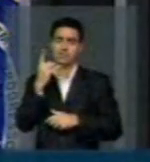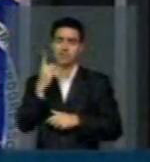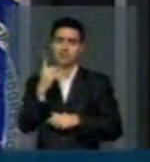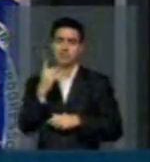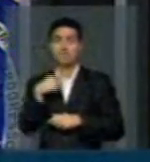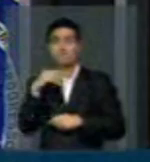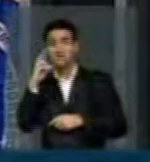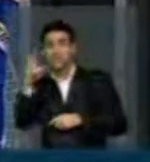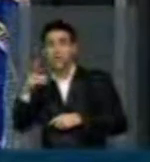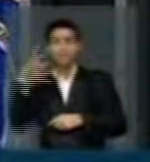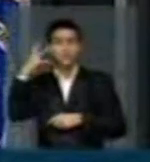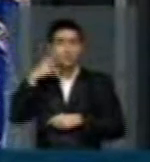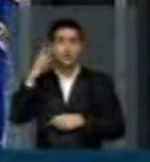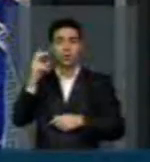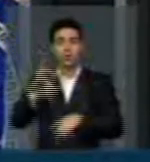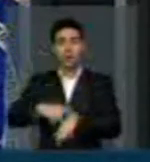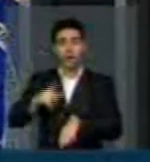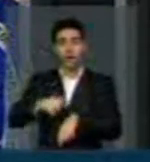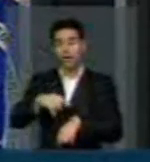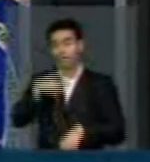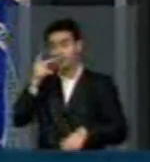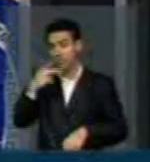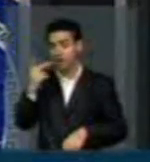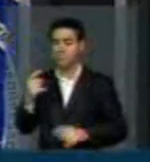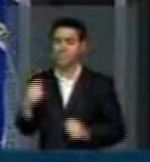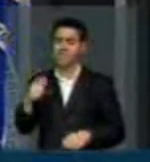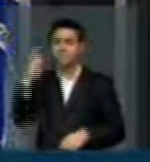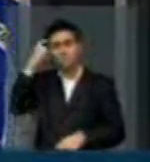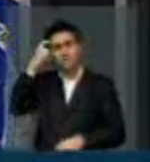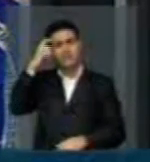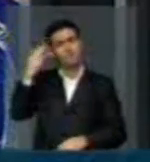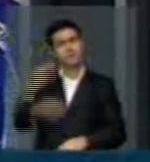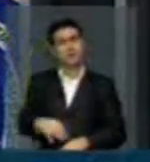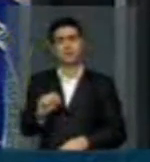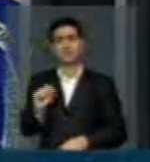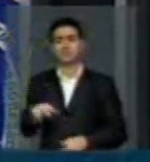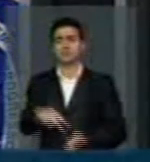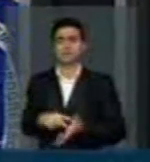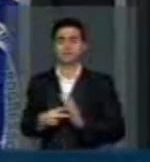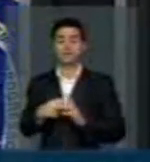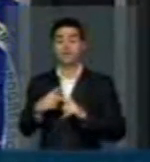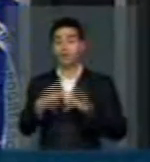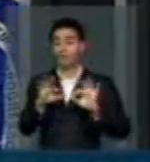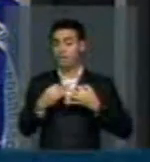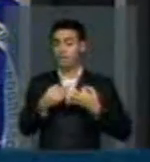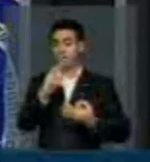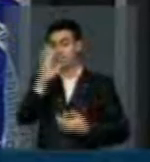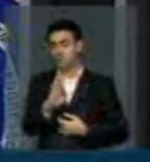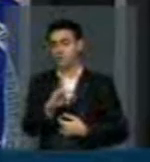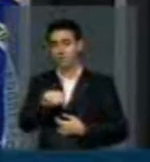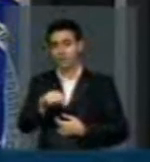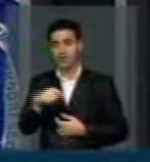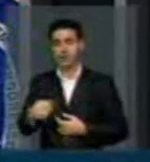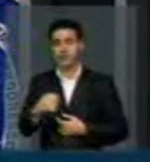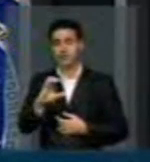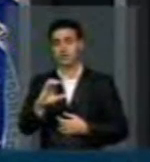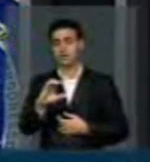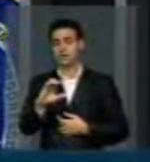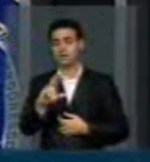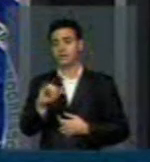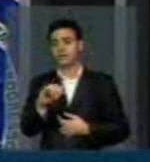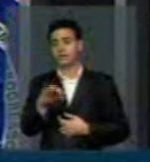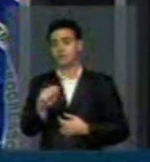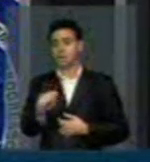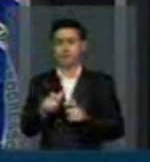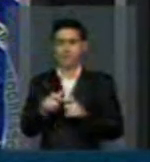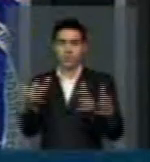ouvirem discursos ou ao fazerem discursos aqui, pensem duas vezes no que tocam, porque a família brasileira é cristã em sua grande